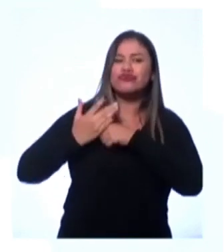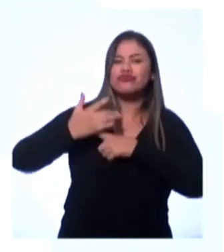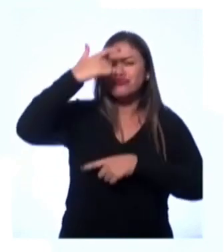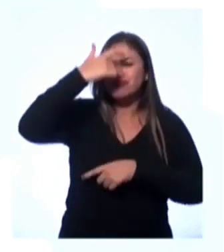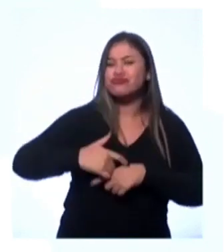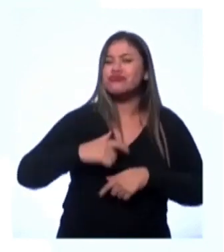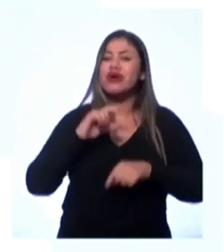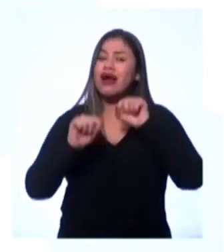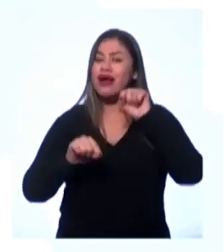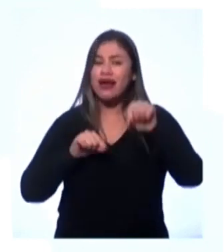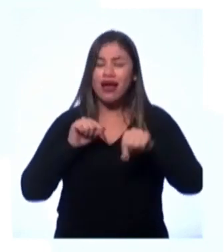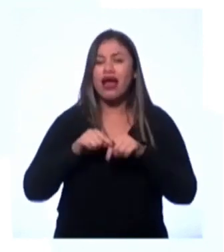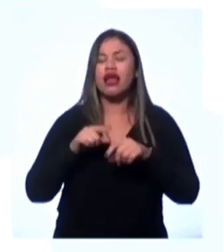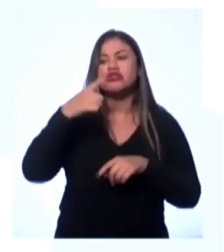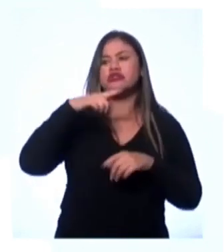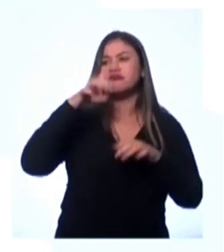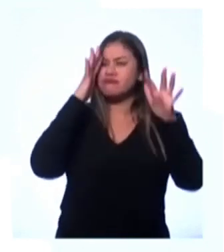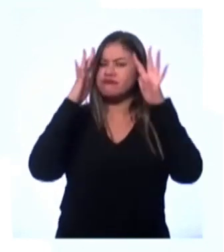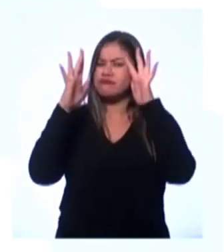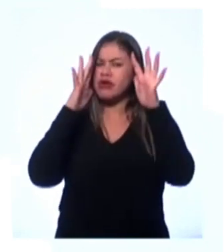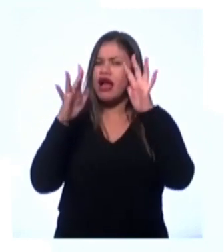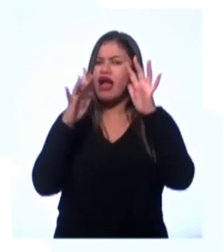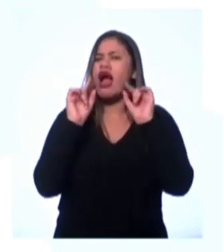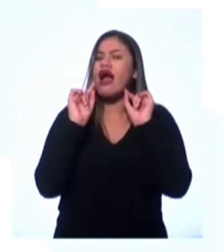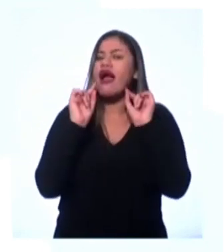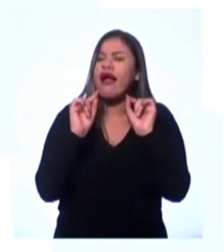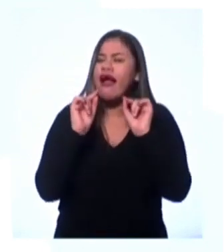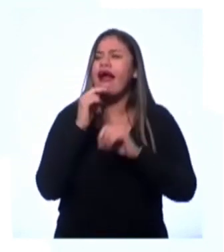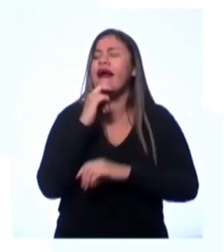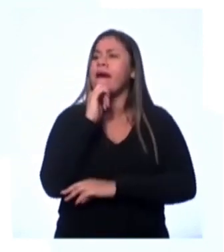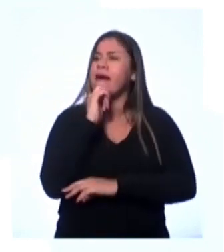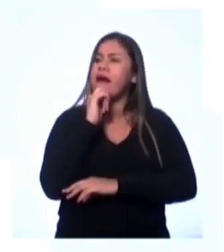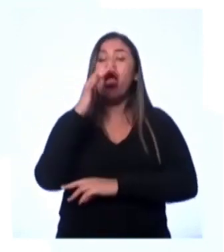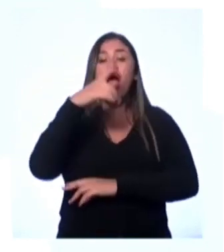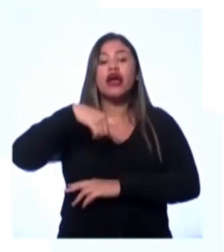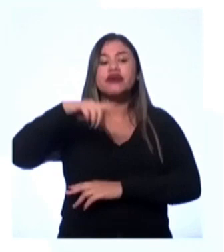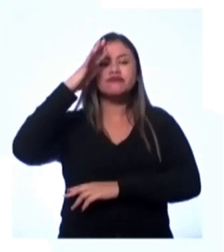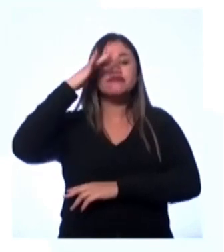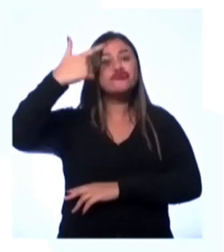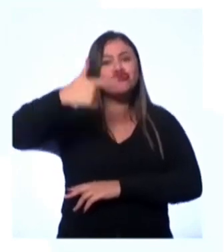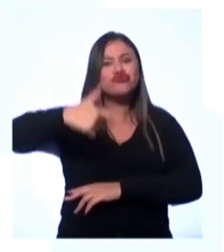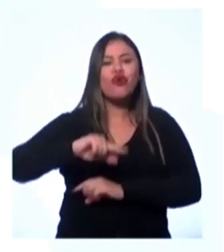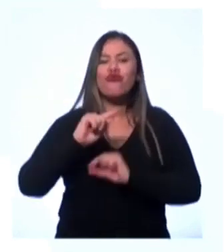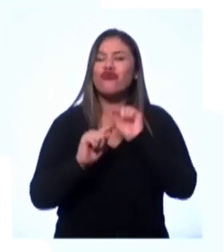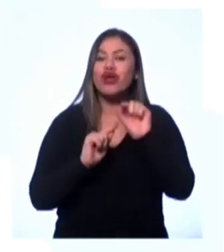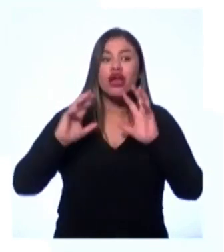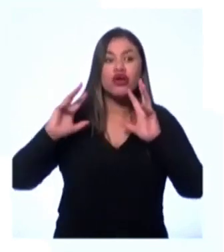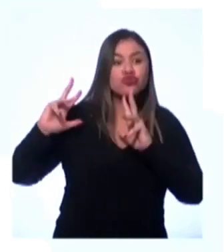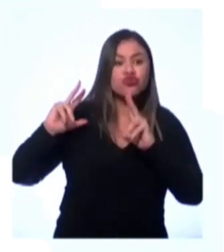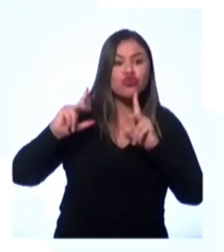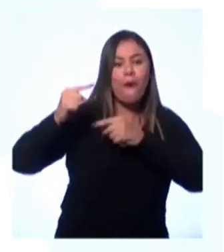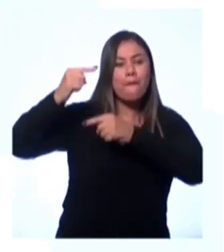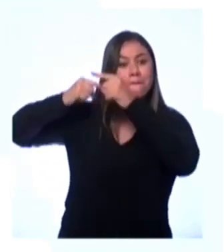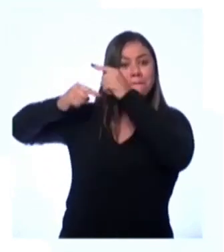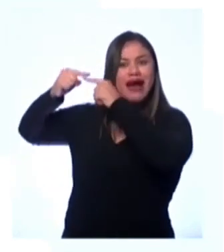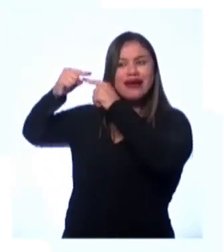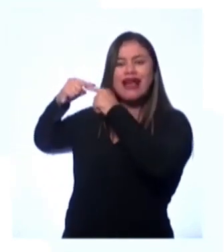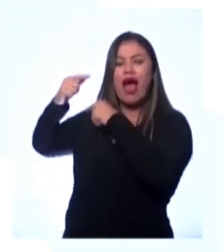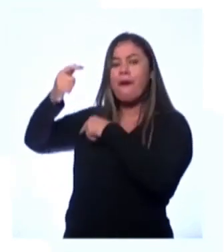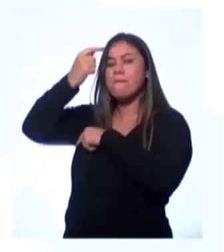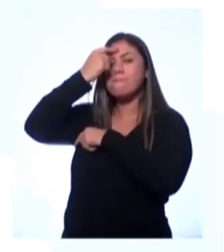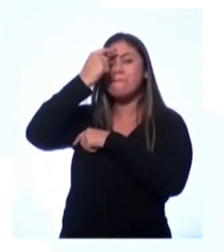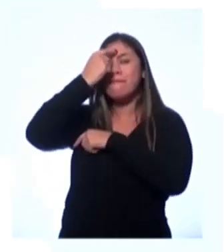essa reflexão sobre quem somos, nós também estamos refletindo todos os nossos ancestrais,